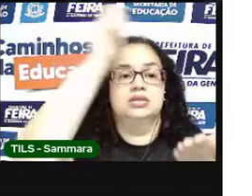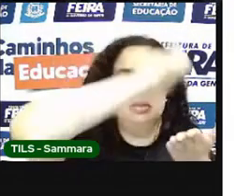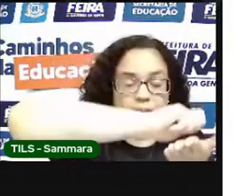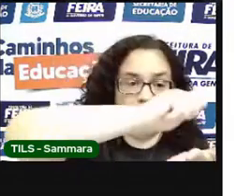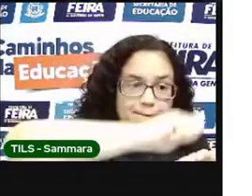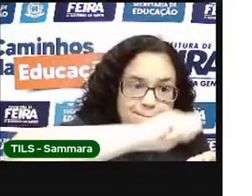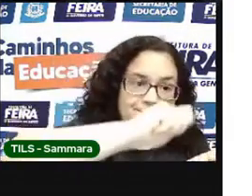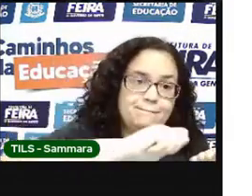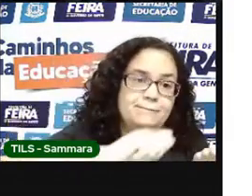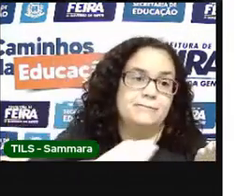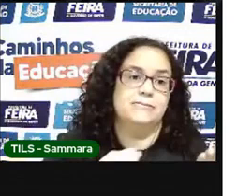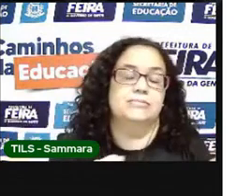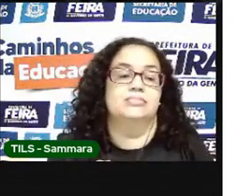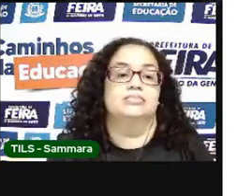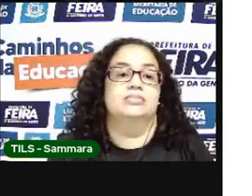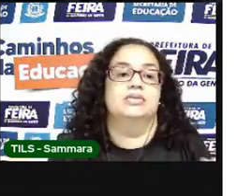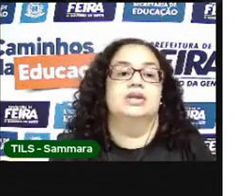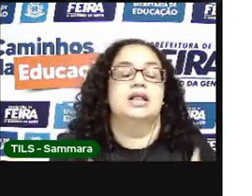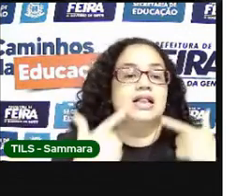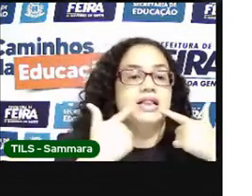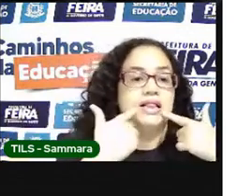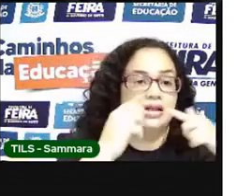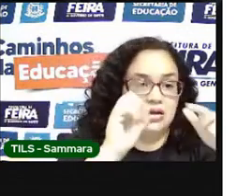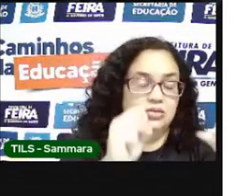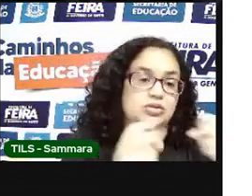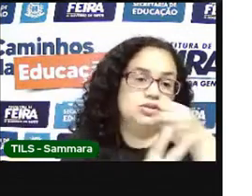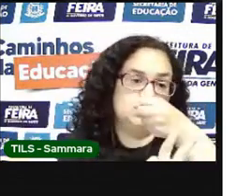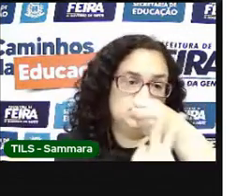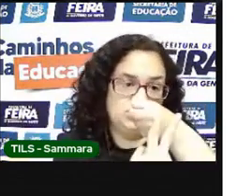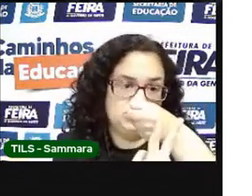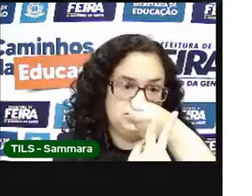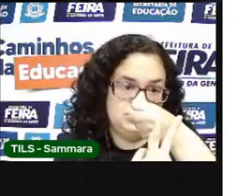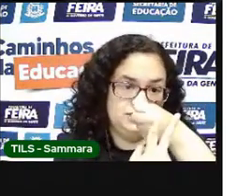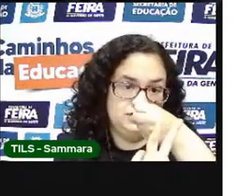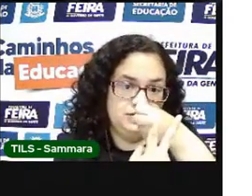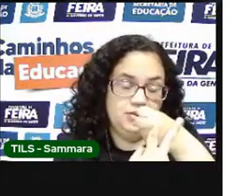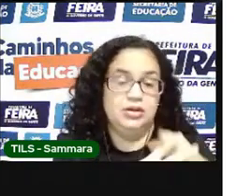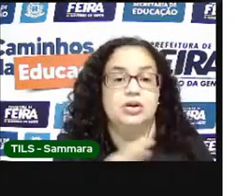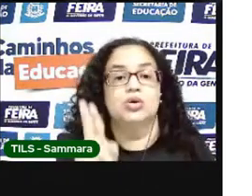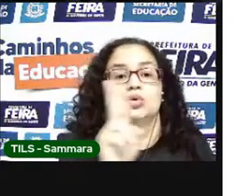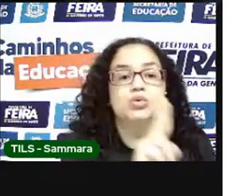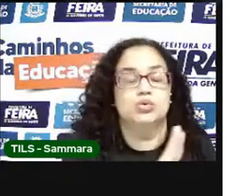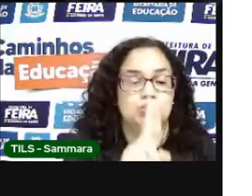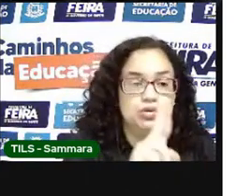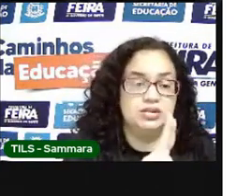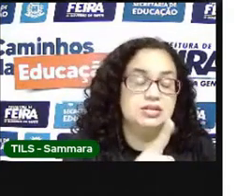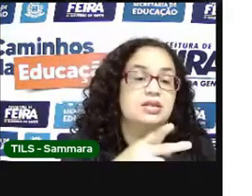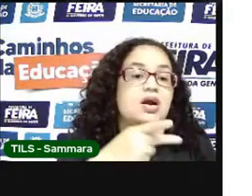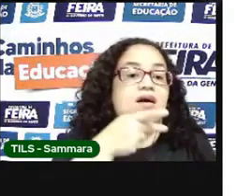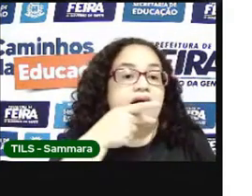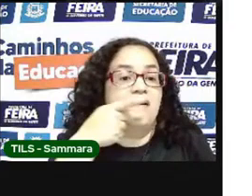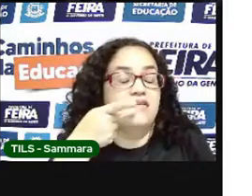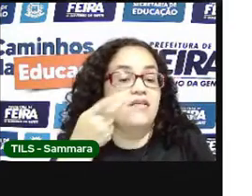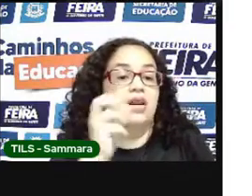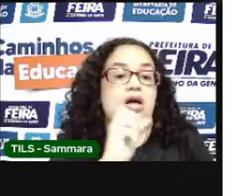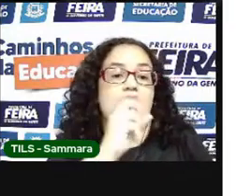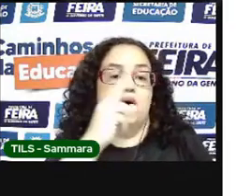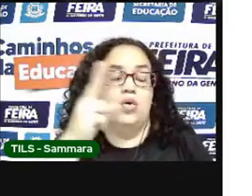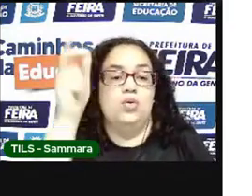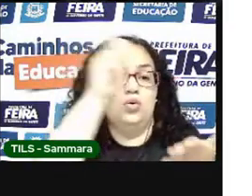Então, a isso a gente denomina de linguagem verbal. Se for utilizada a fala ou a escrita,